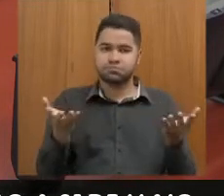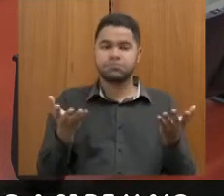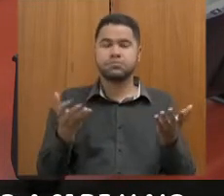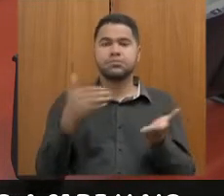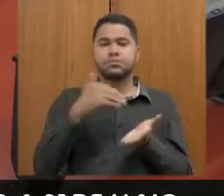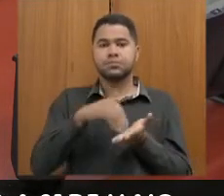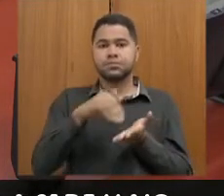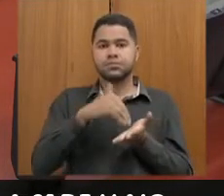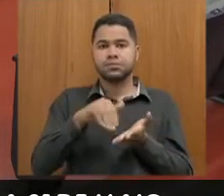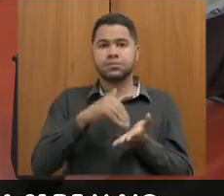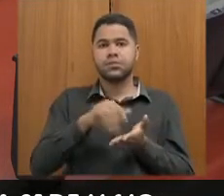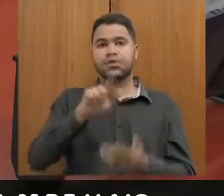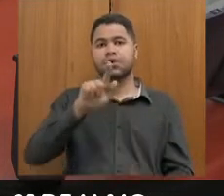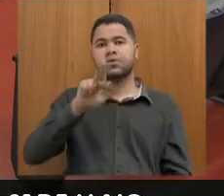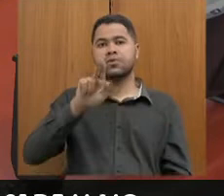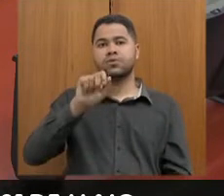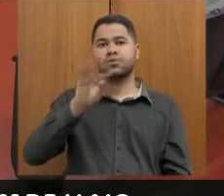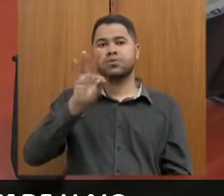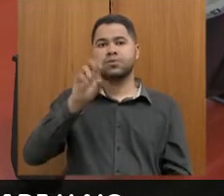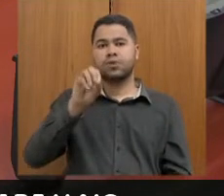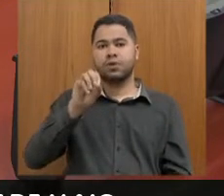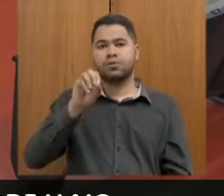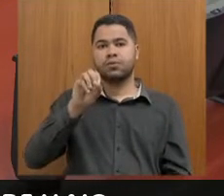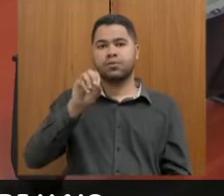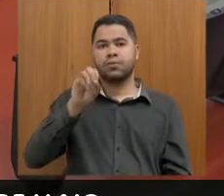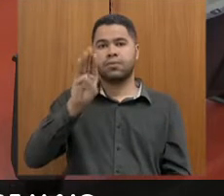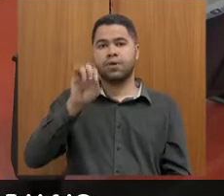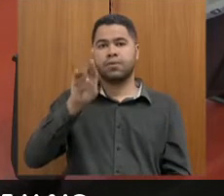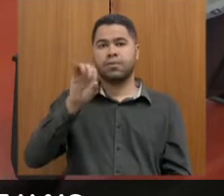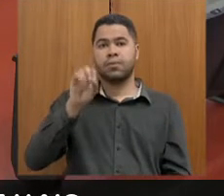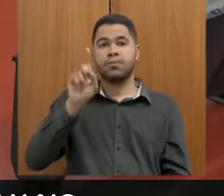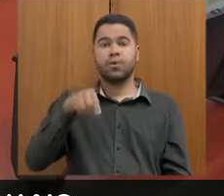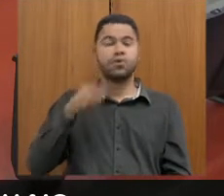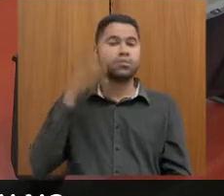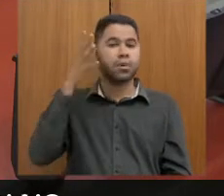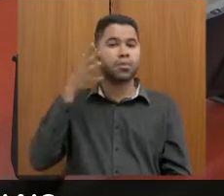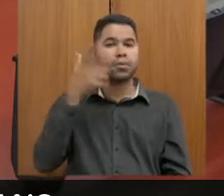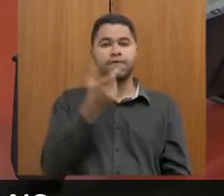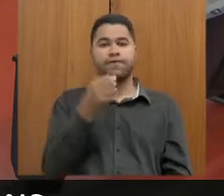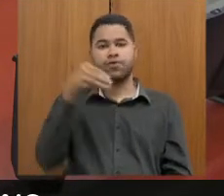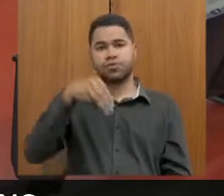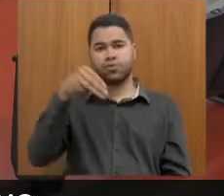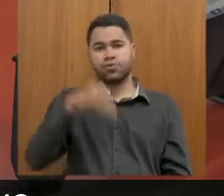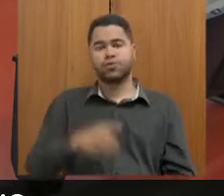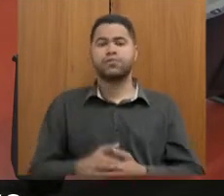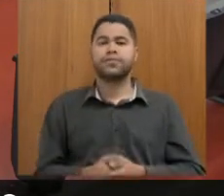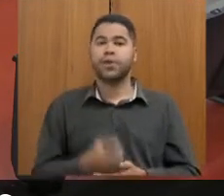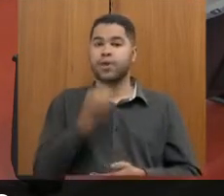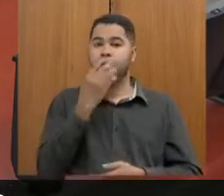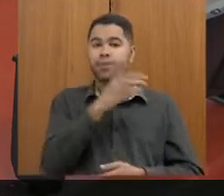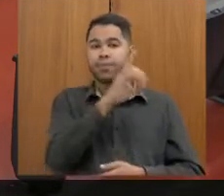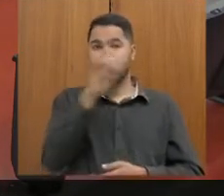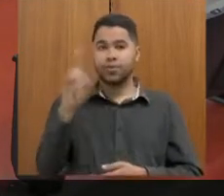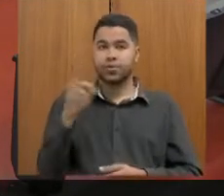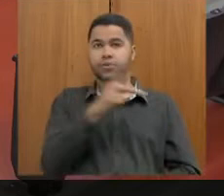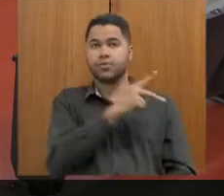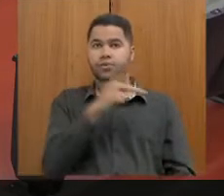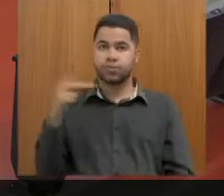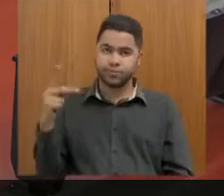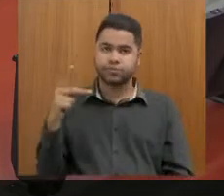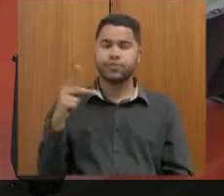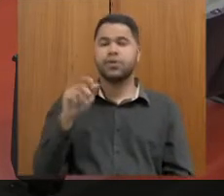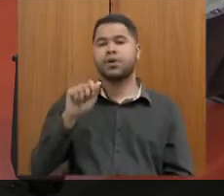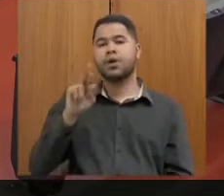secretário, Gustavo Barbosa, para que faça as considerações iniciais de 20 minutos. Bom dia, presidente Bartô,